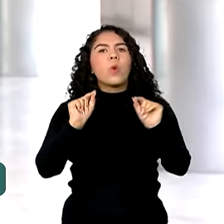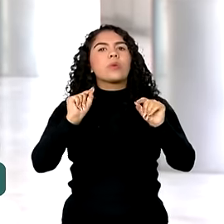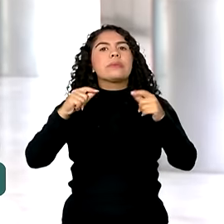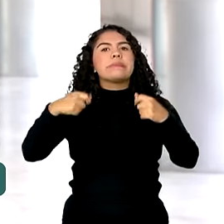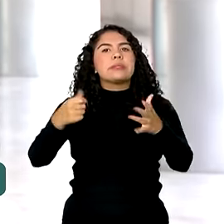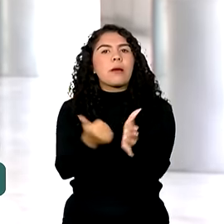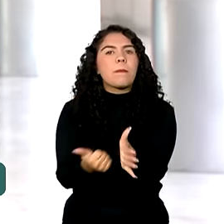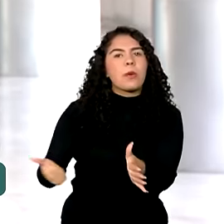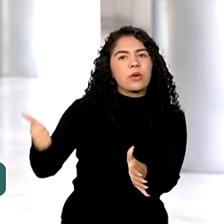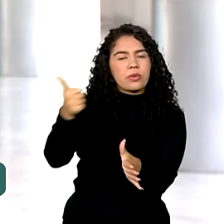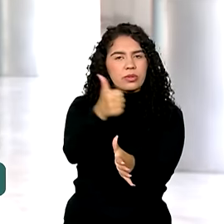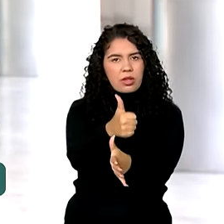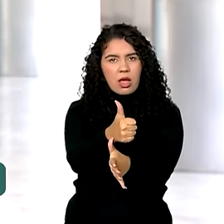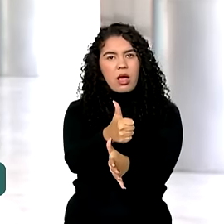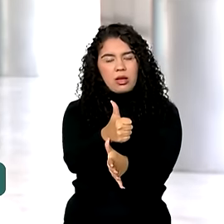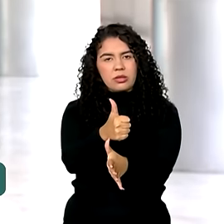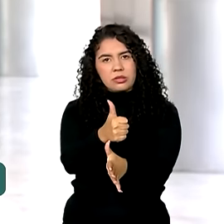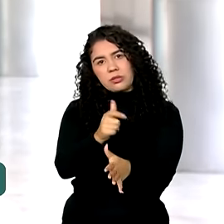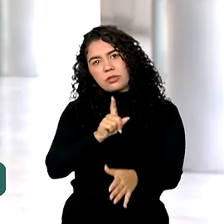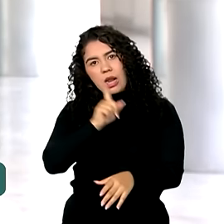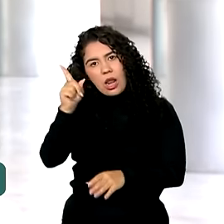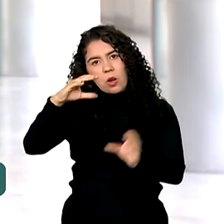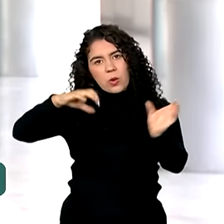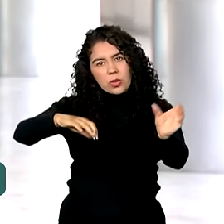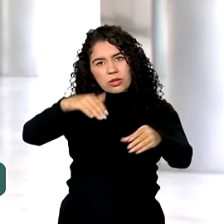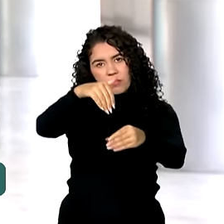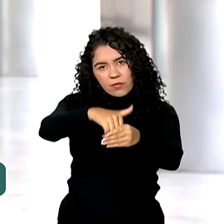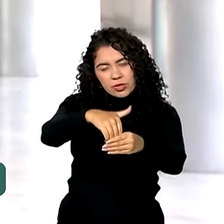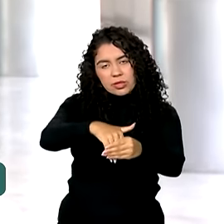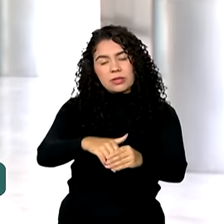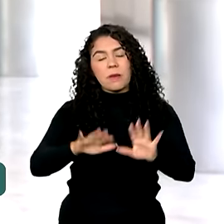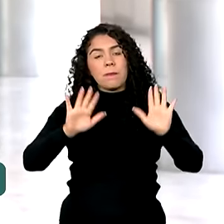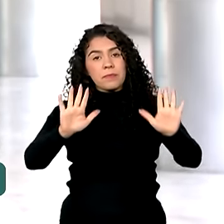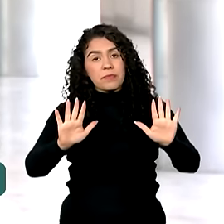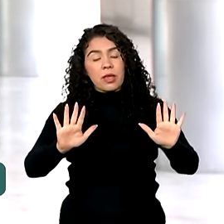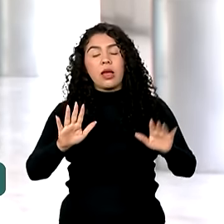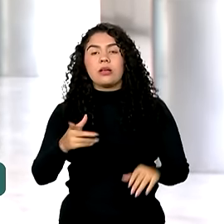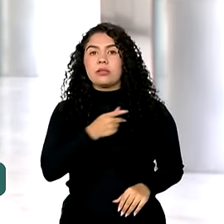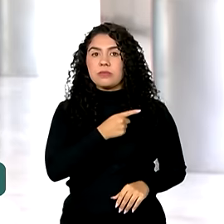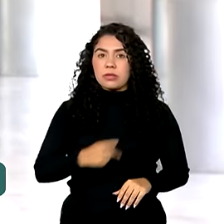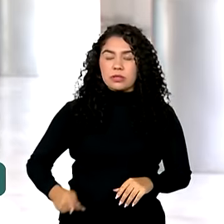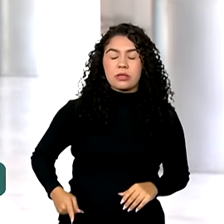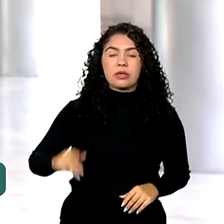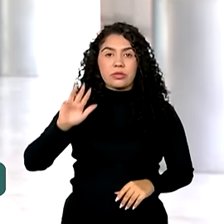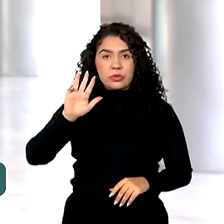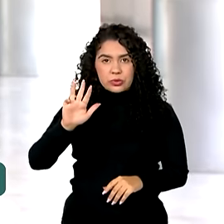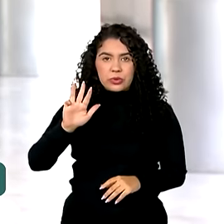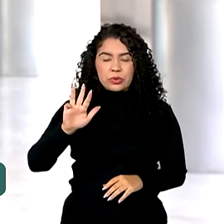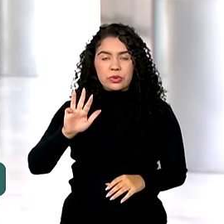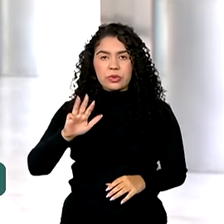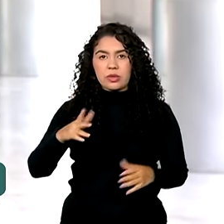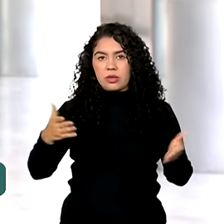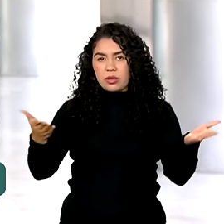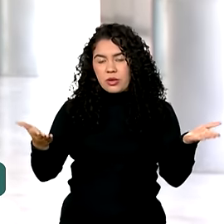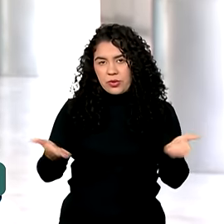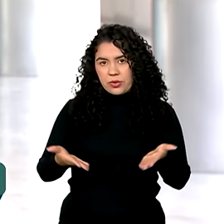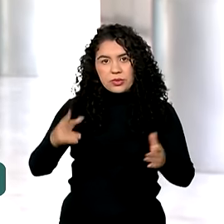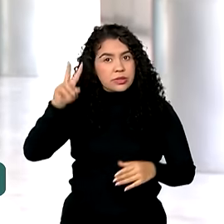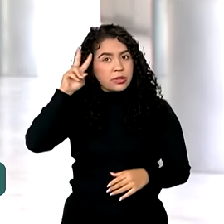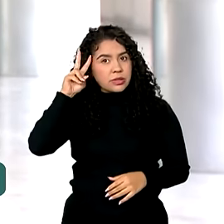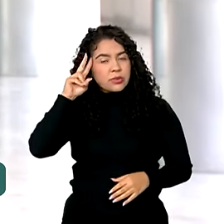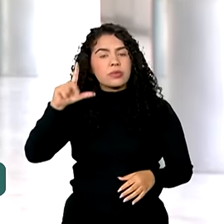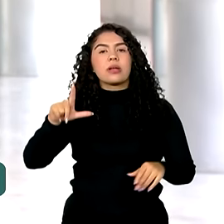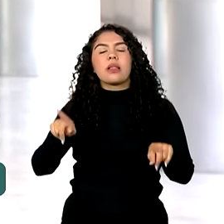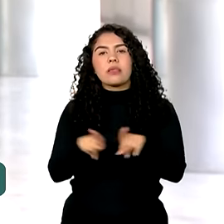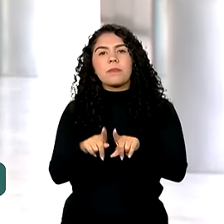prioridade para o governo lá no Congresso Nacional. Então, além do presidente Lula, nesse encontro, nesta segunda-feira, estão participando